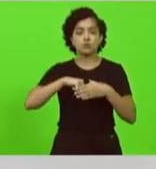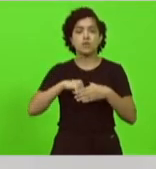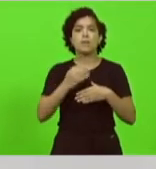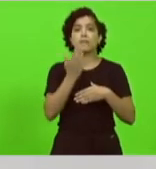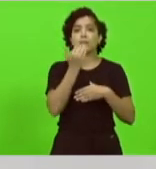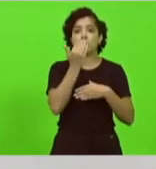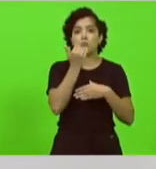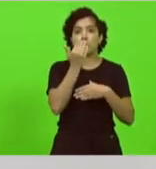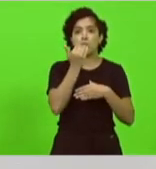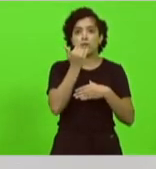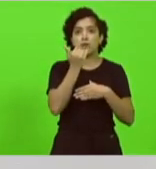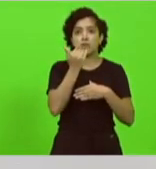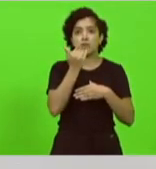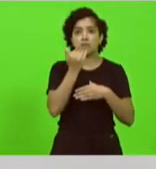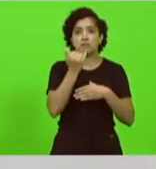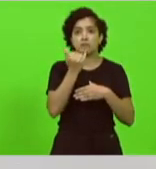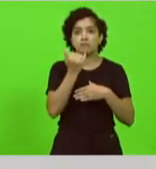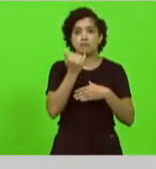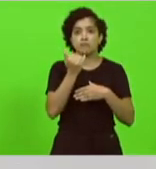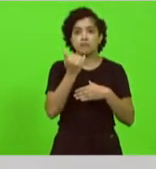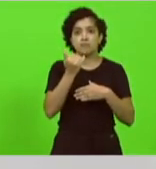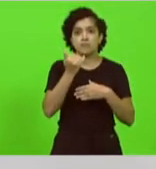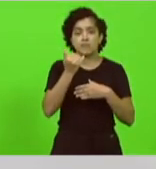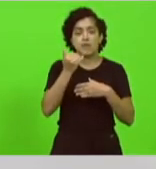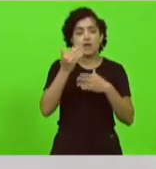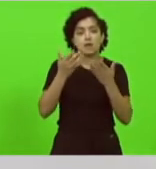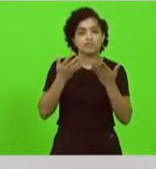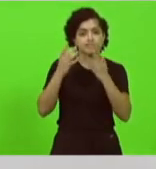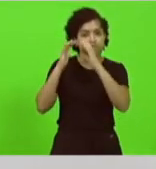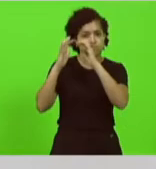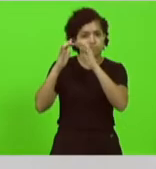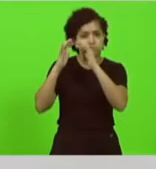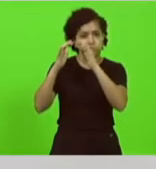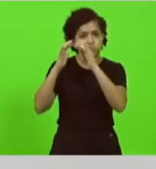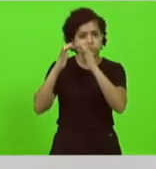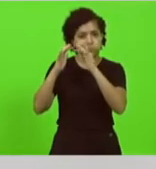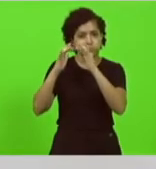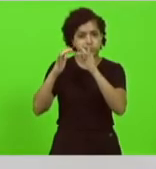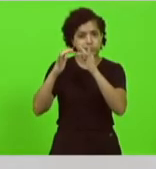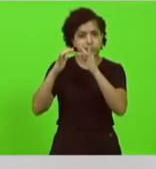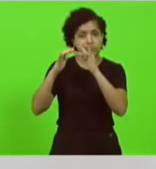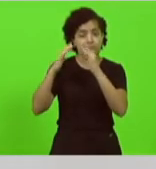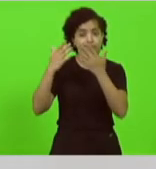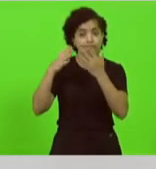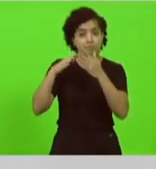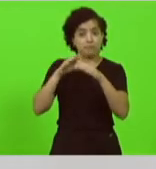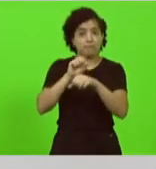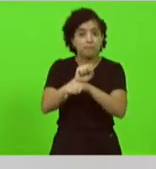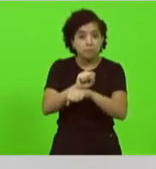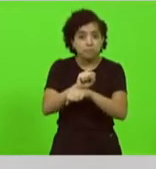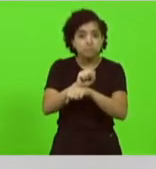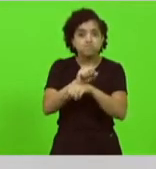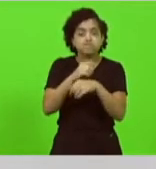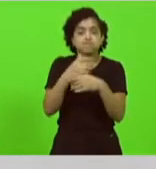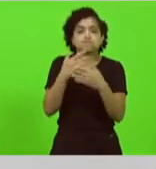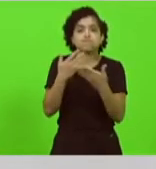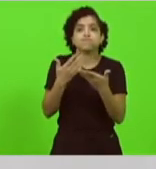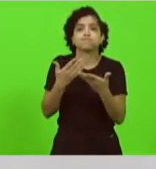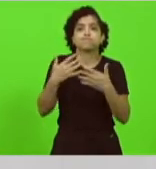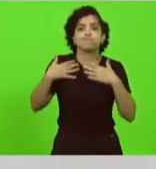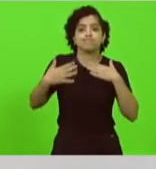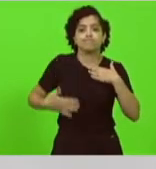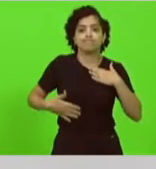junho uma criança um bebê paralisia cerebral sabe por quê? porque para operá-la era necessário